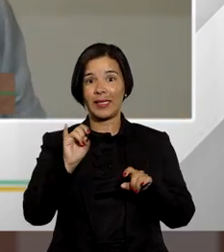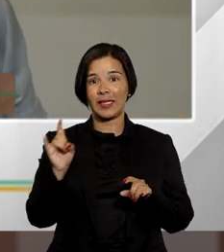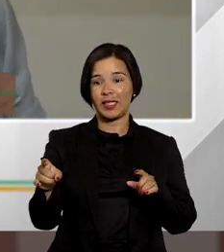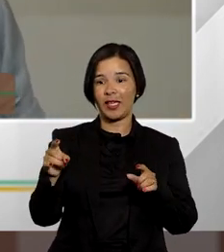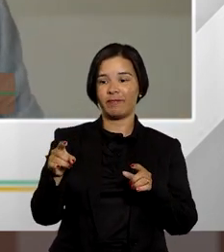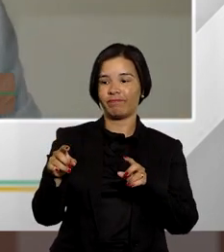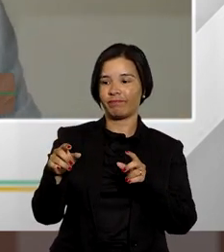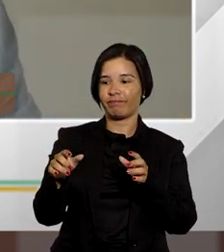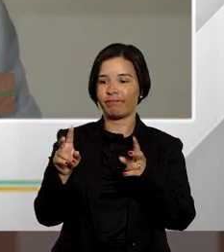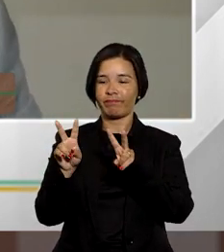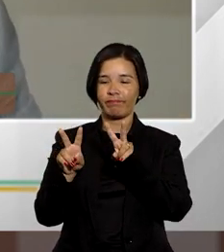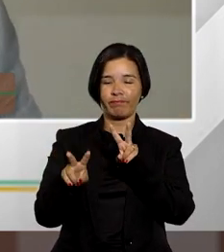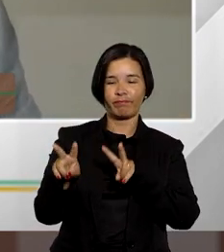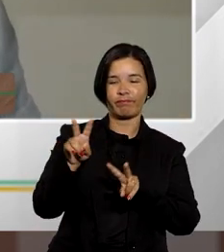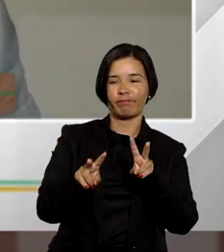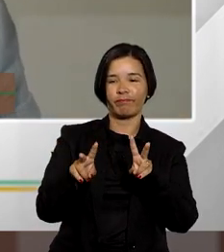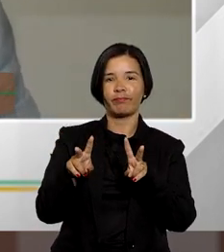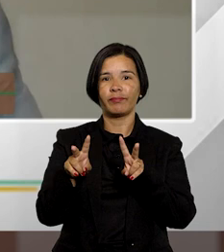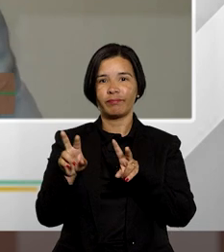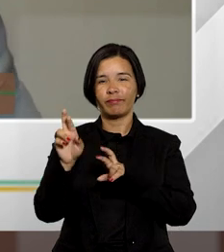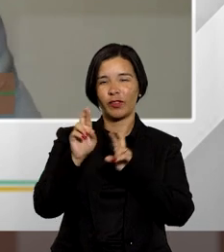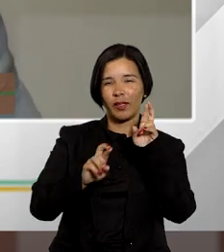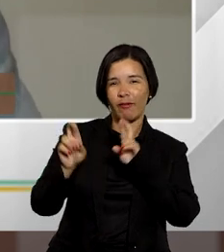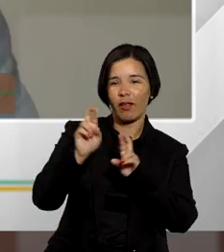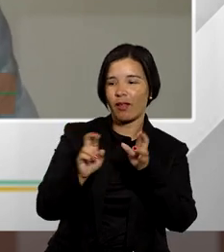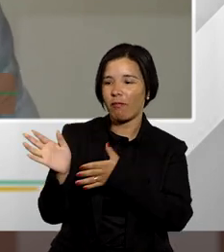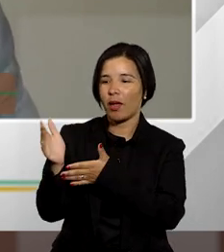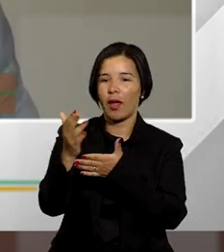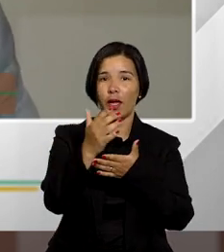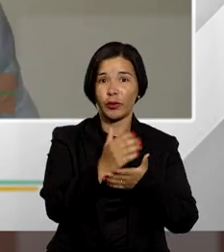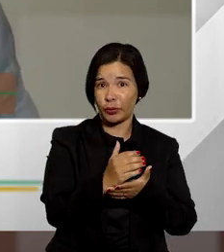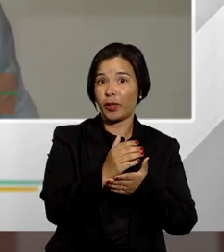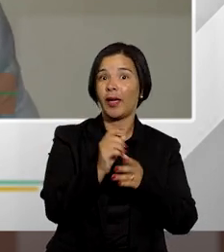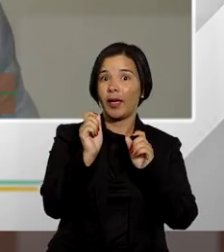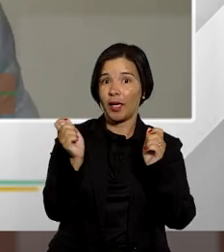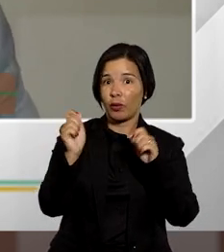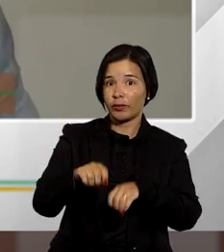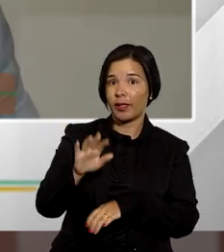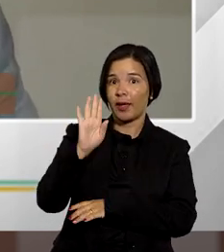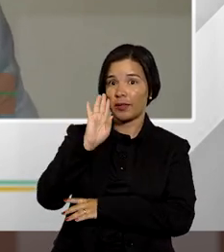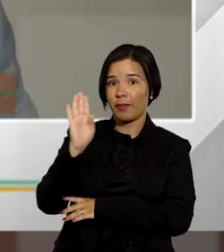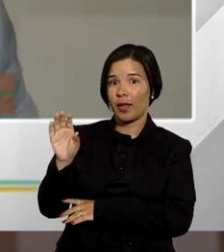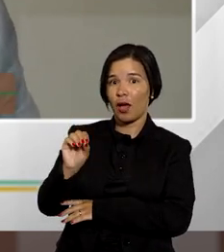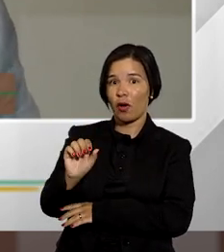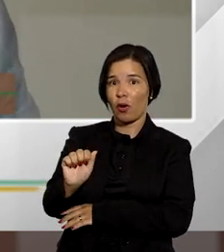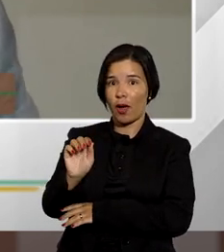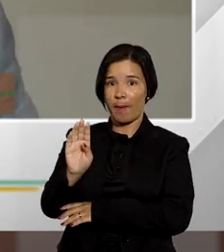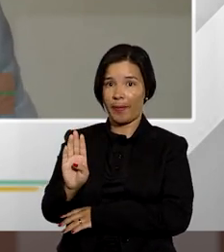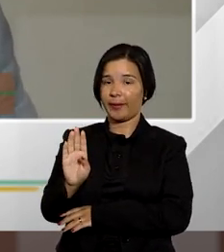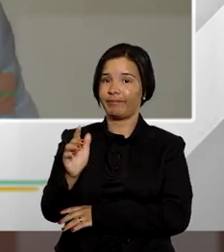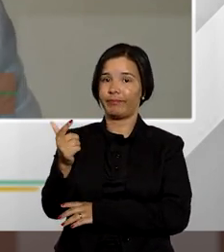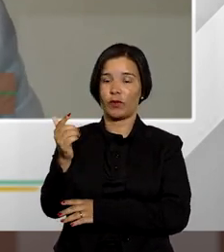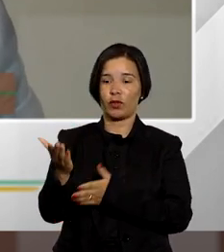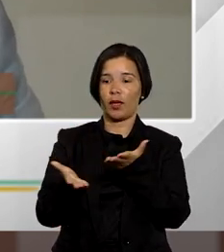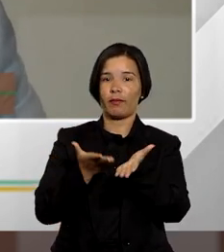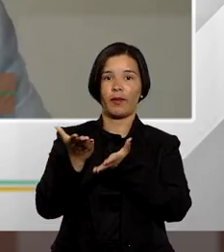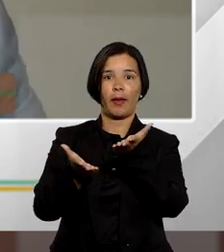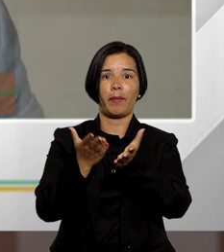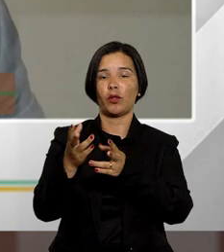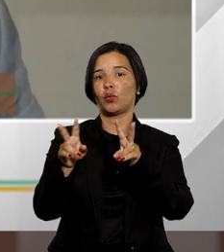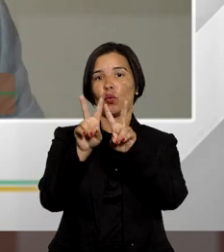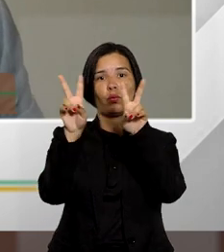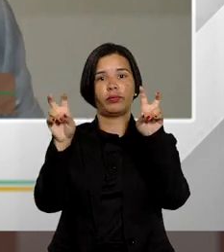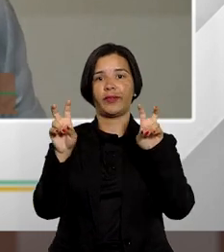levantamento e esse levantamento tem sido feito pelo OAB Nacional e não há uma uniformidade de tratamento a